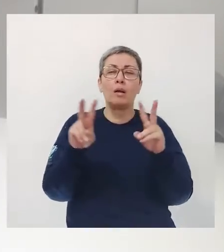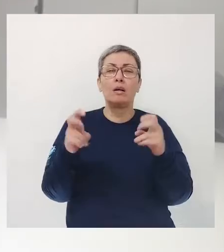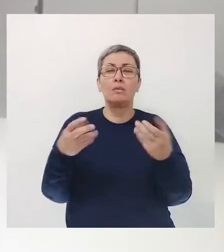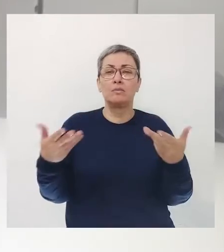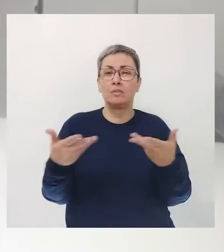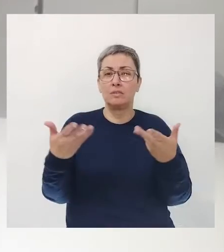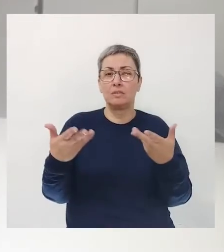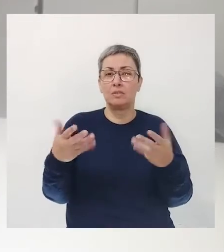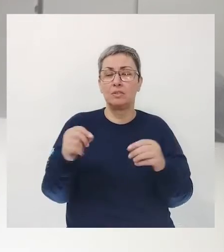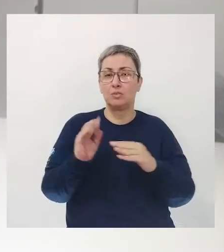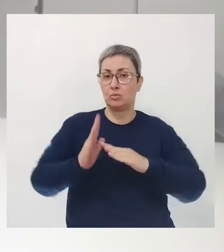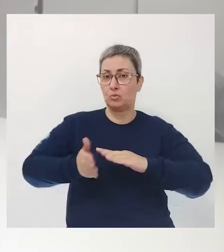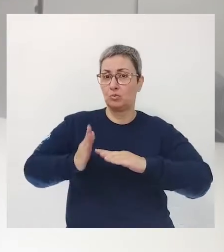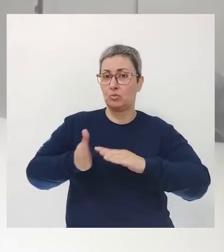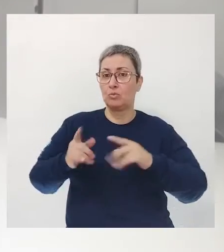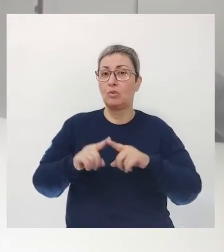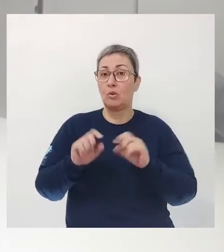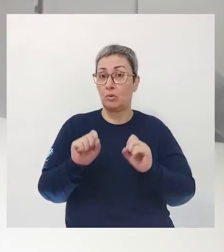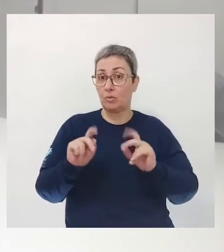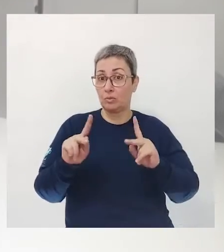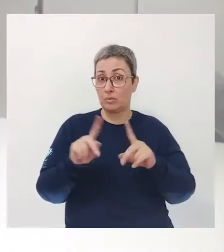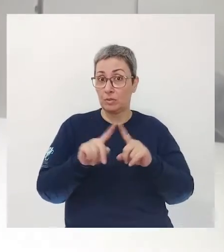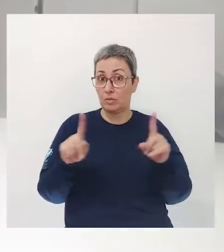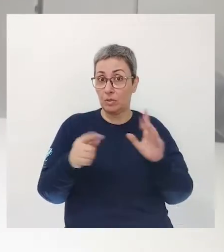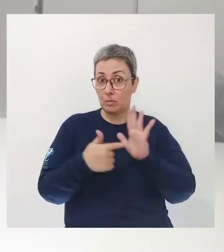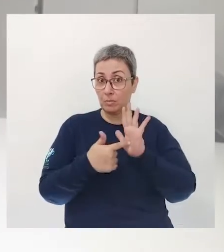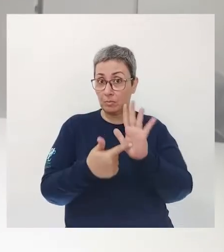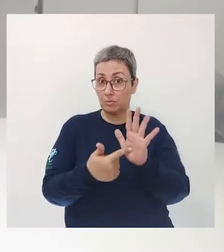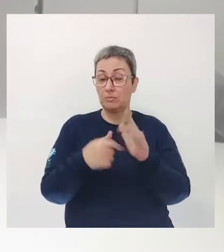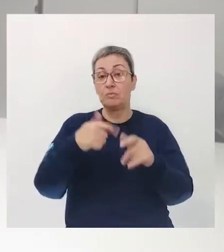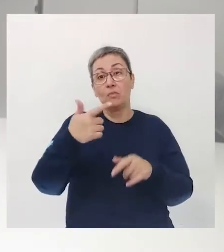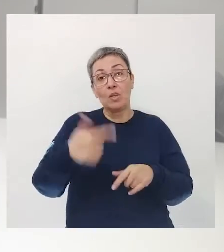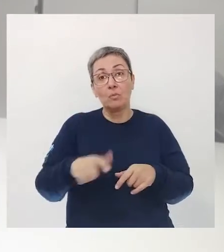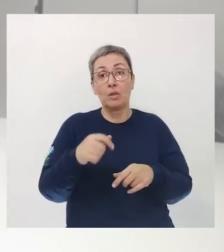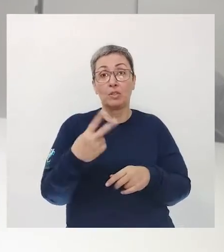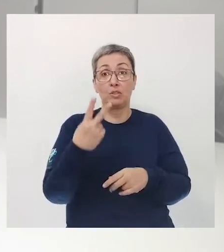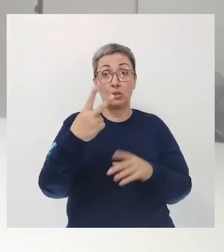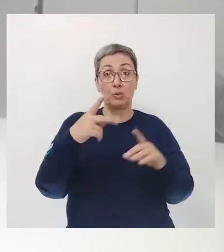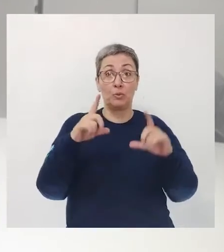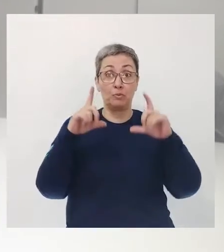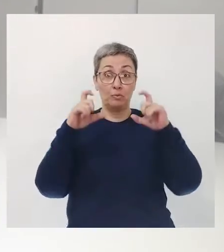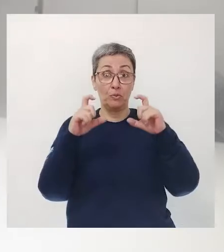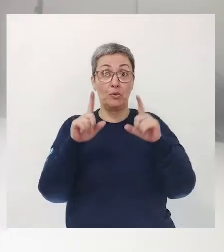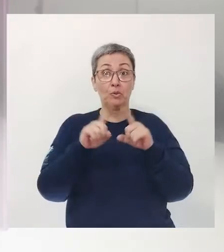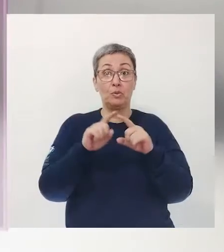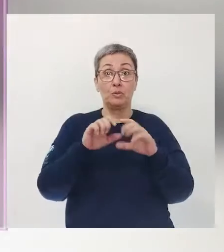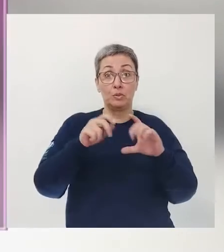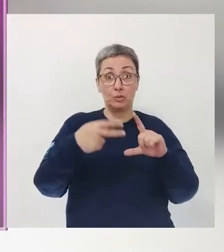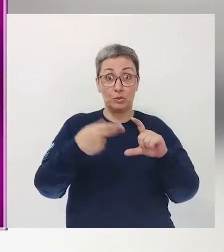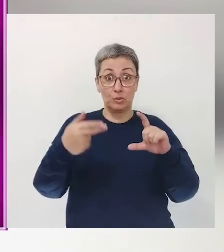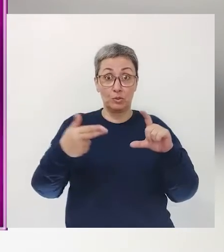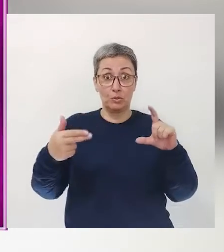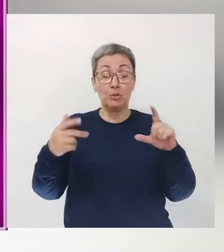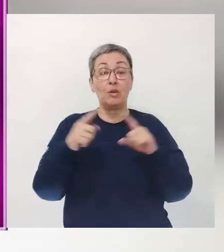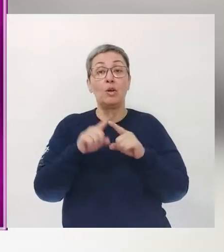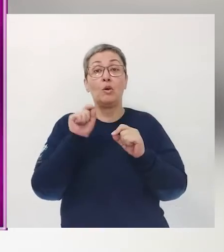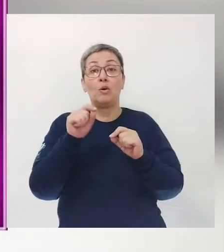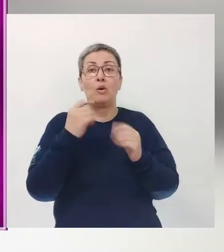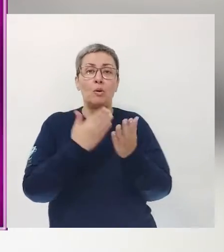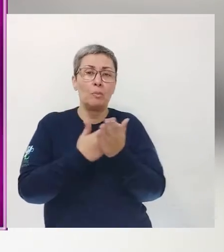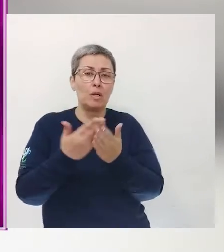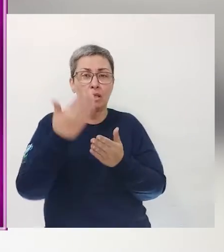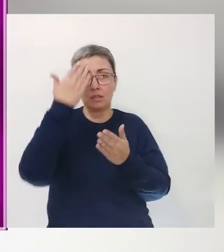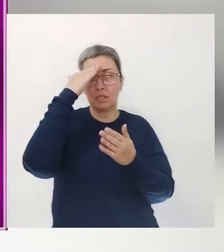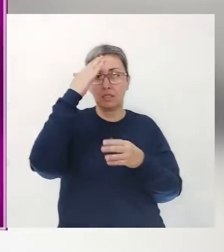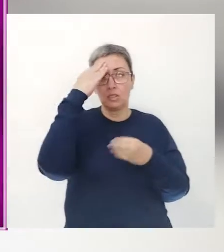assuntos daquela atualidade Ok? Vou mostrar aí para vocês mais duas fotos de charges Para vocês